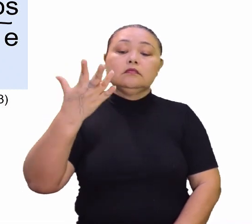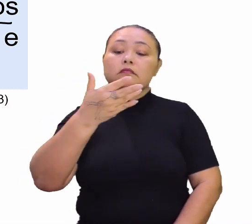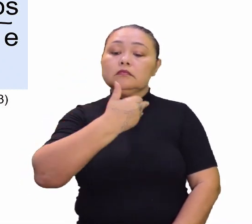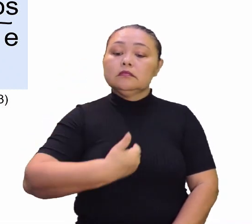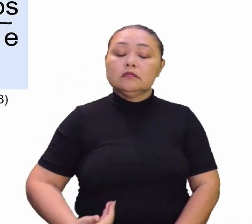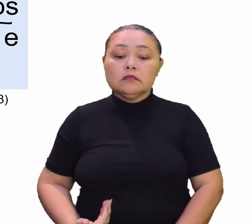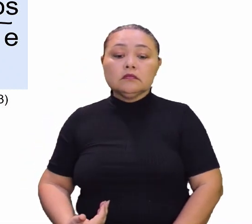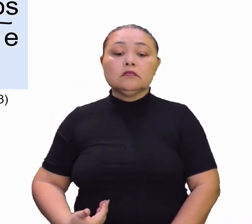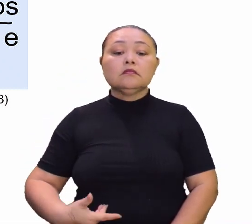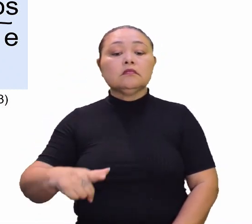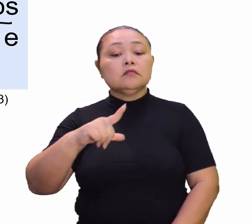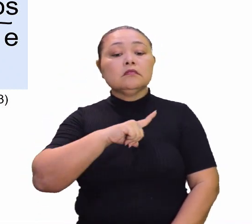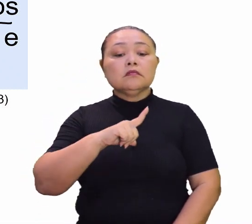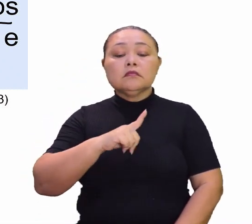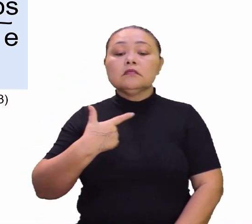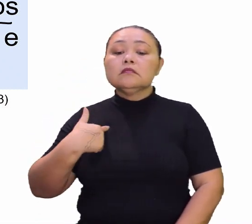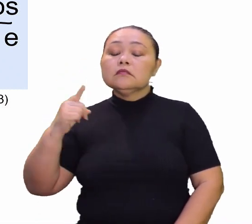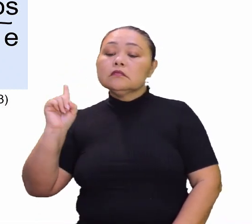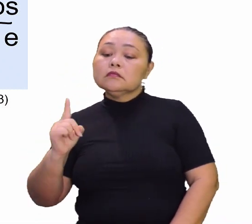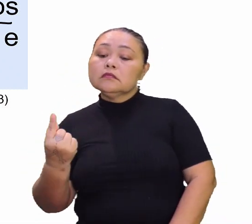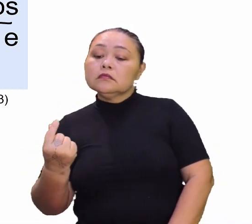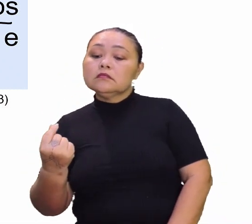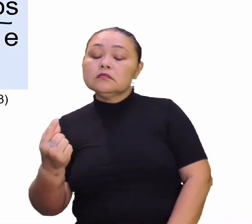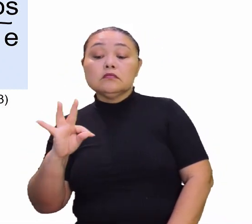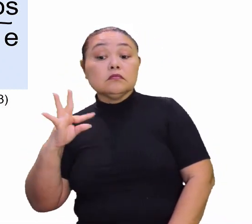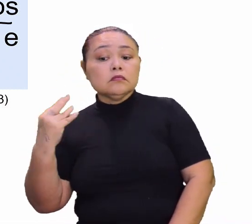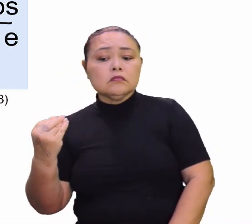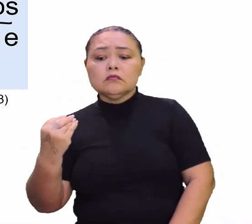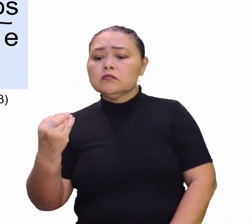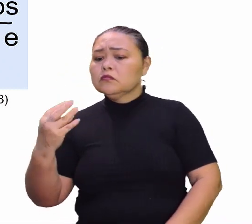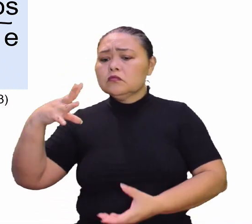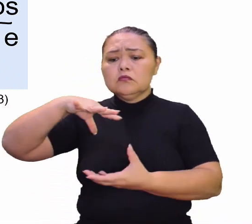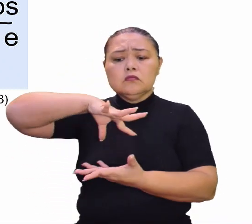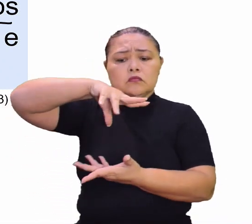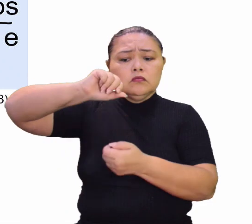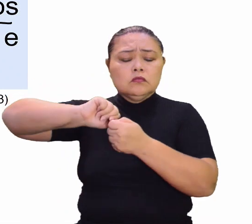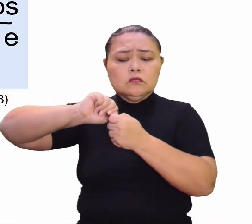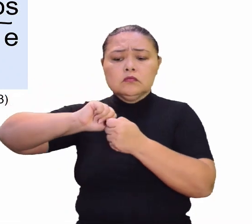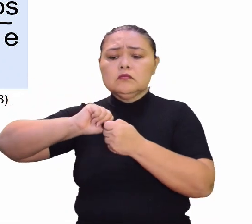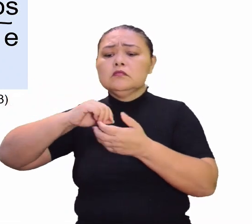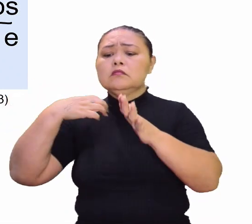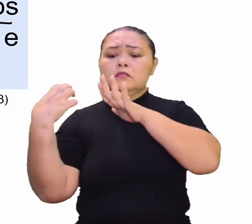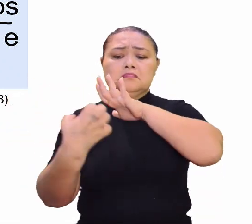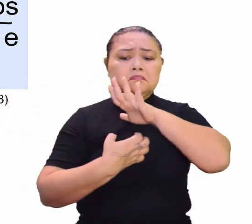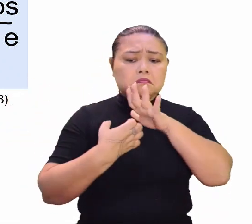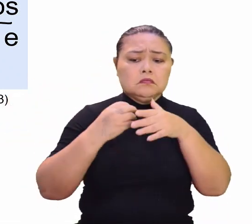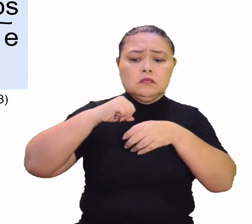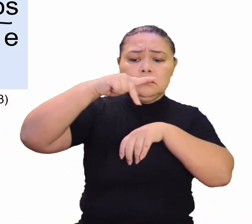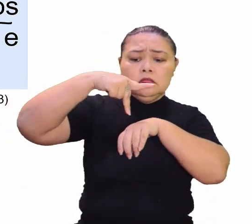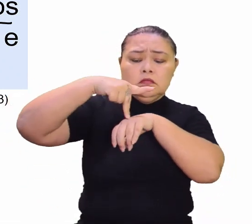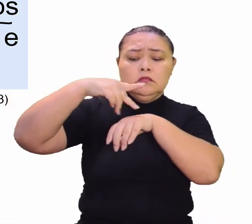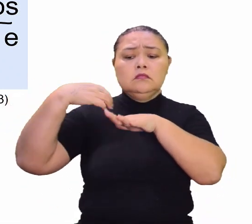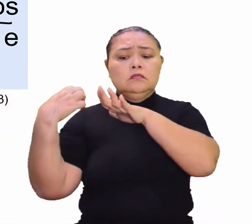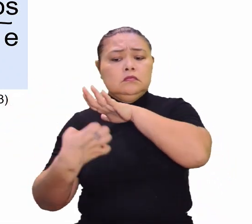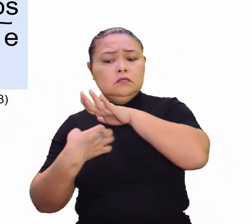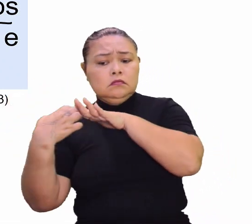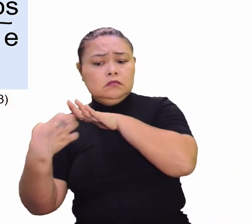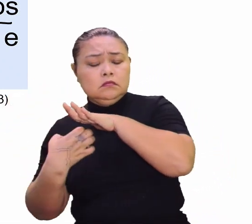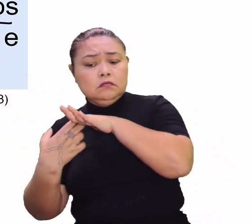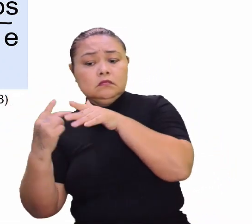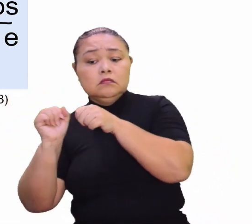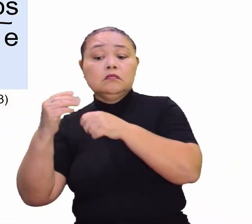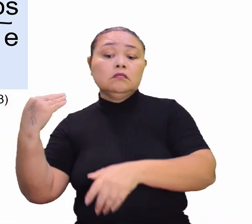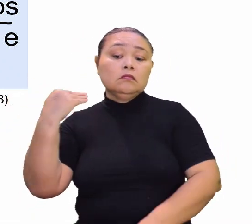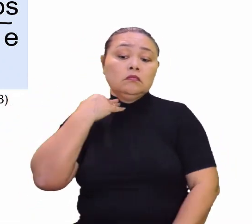governo. Agentes econômicos, podemos dizer que é tudo, engloba tudo. multinacionais, indústrias.